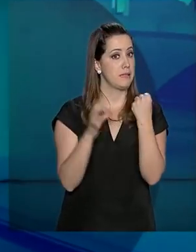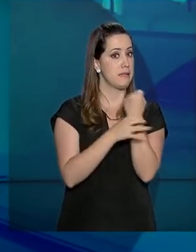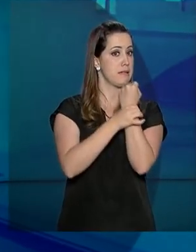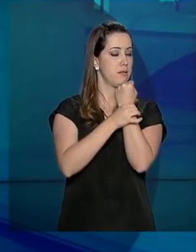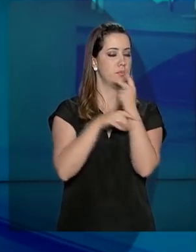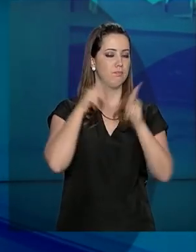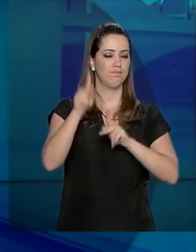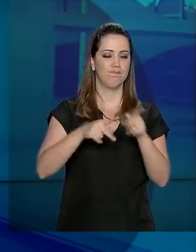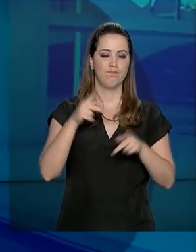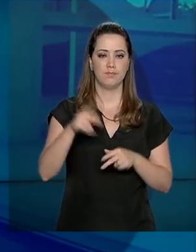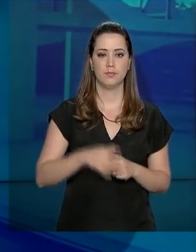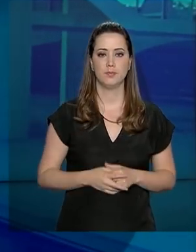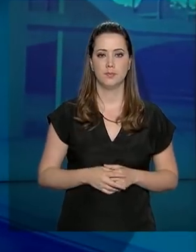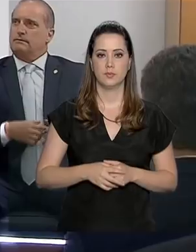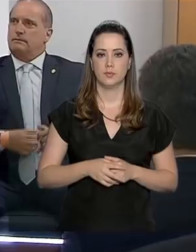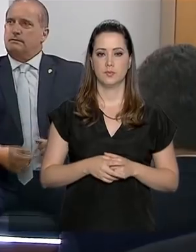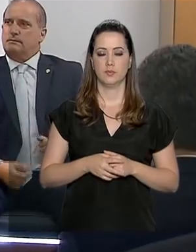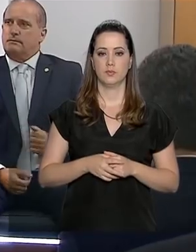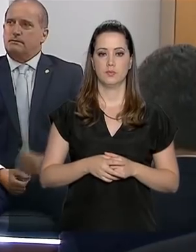para a população.